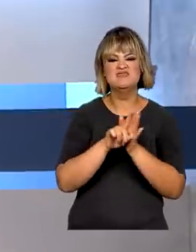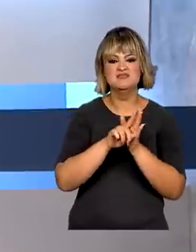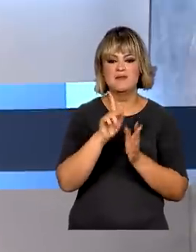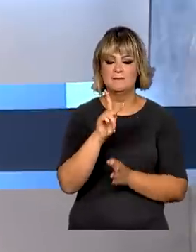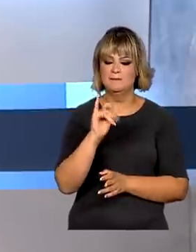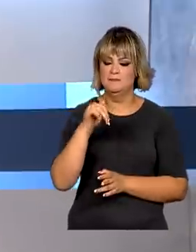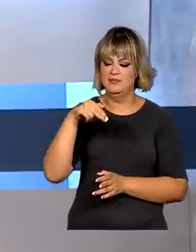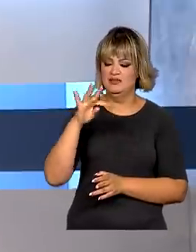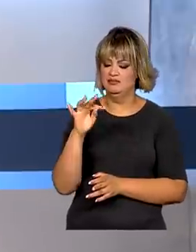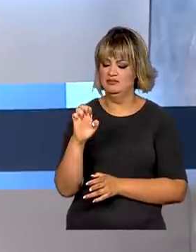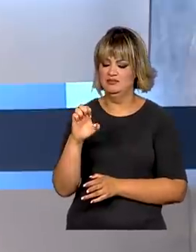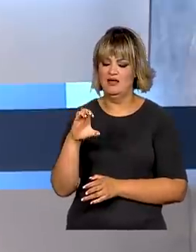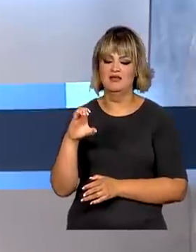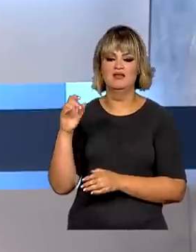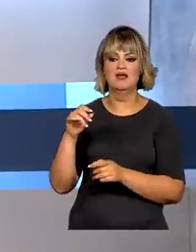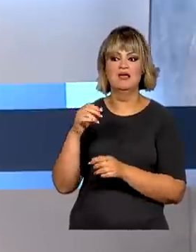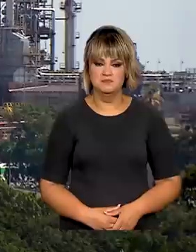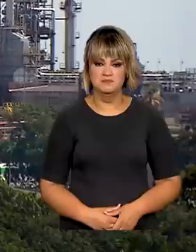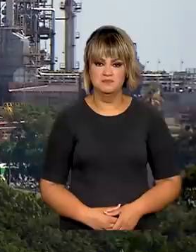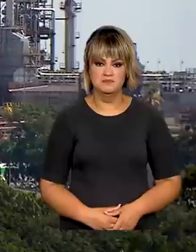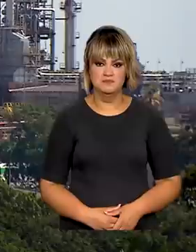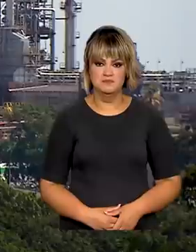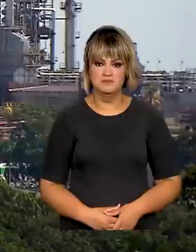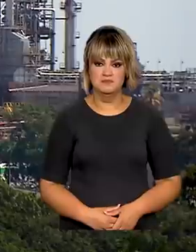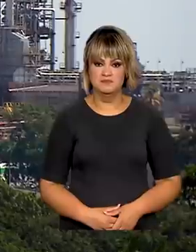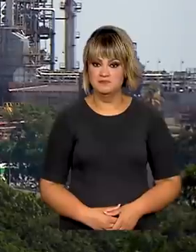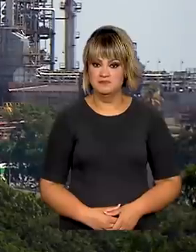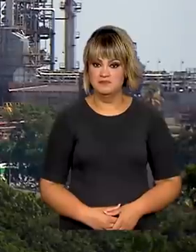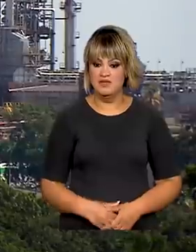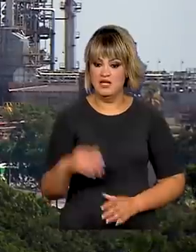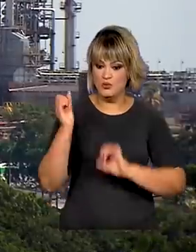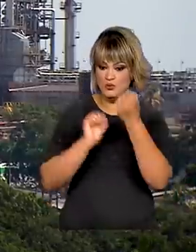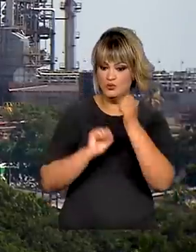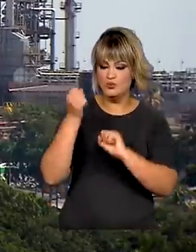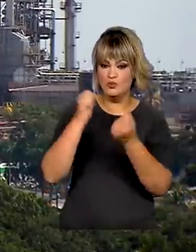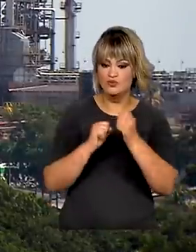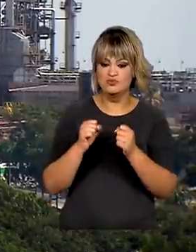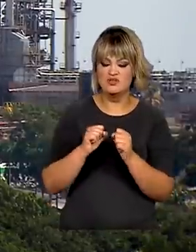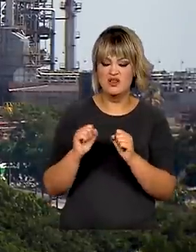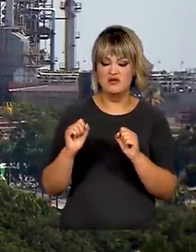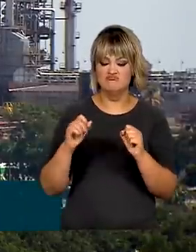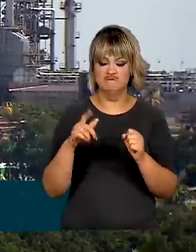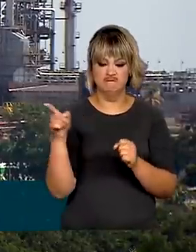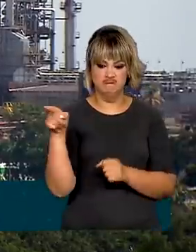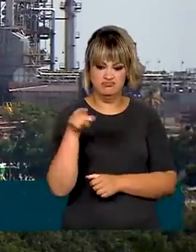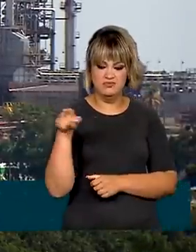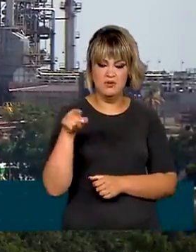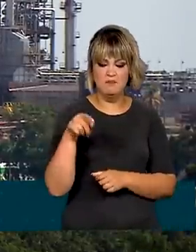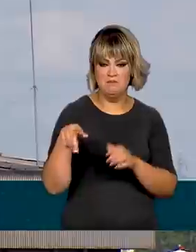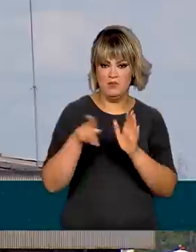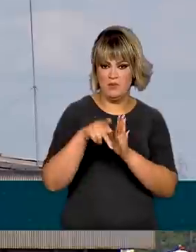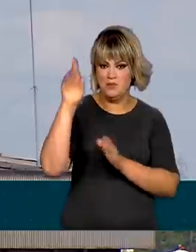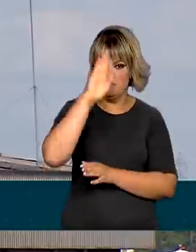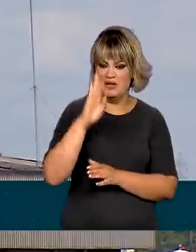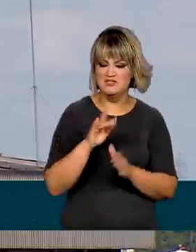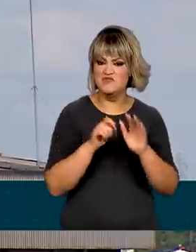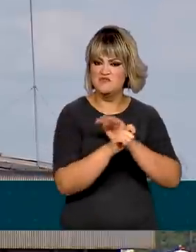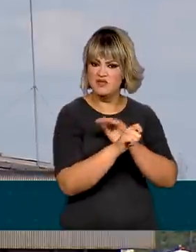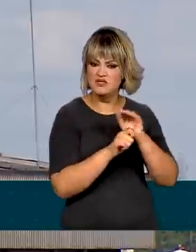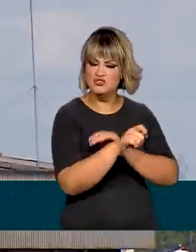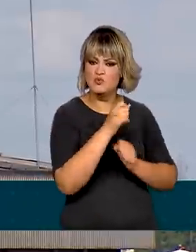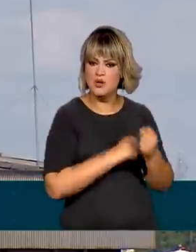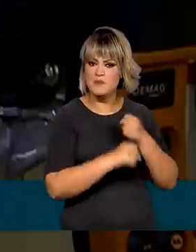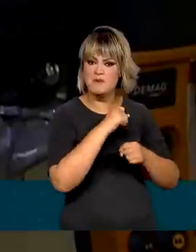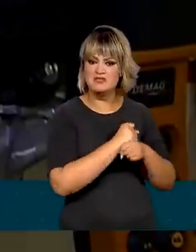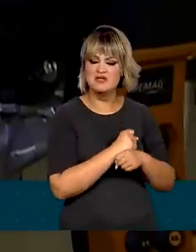reformulada e agora é semestral. As indústrias de médio e grande portes do país investiram, no